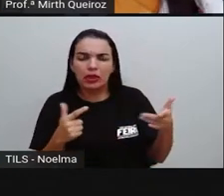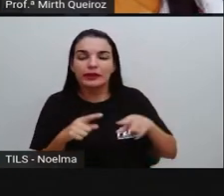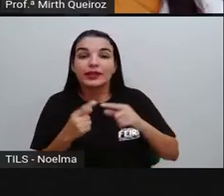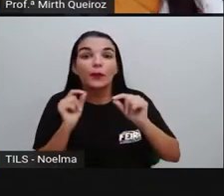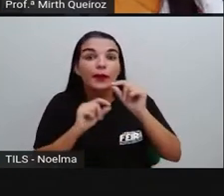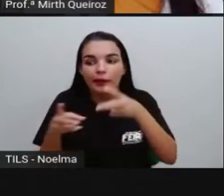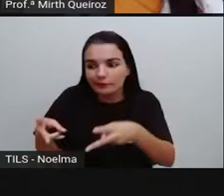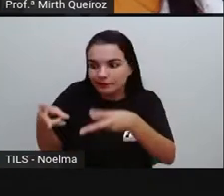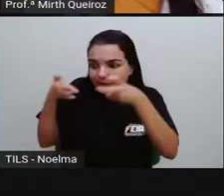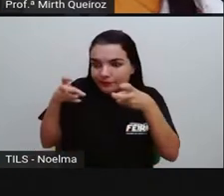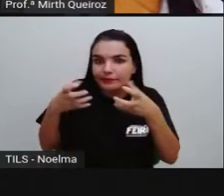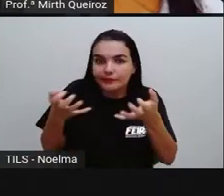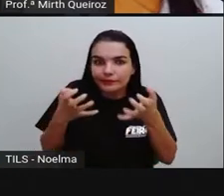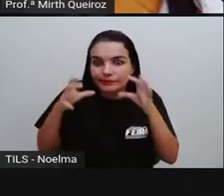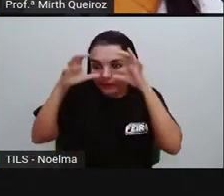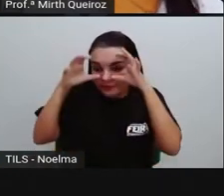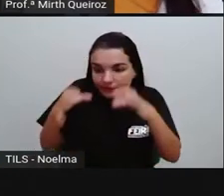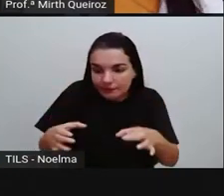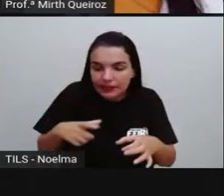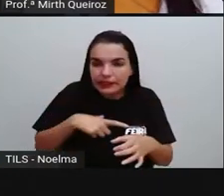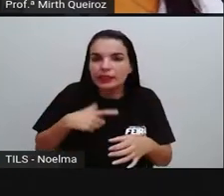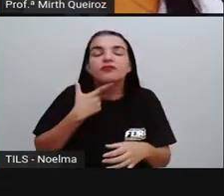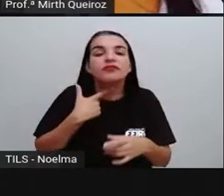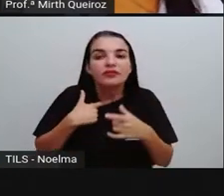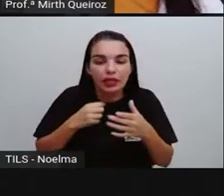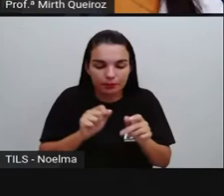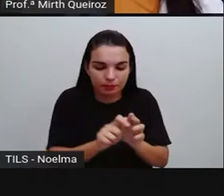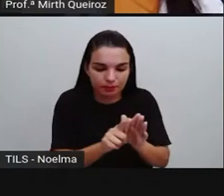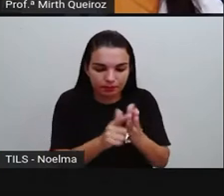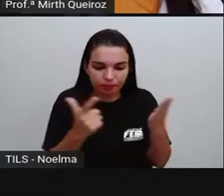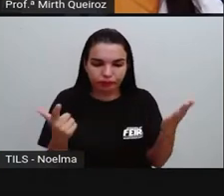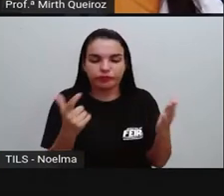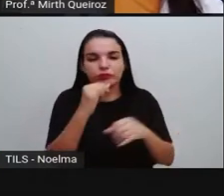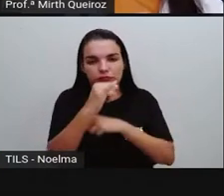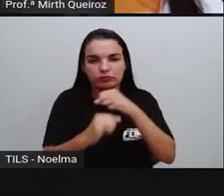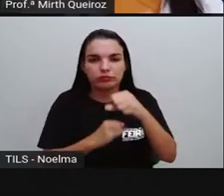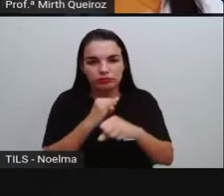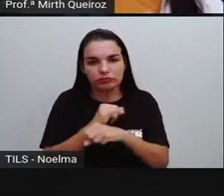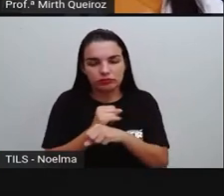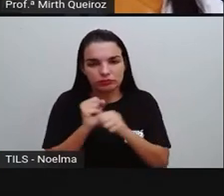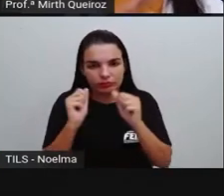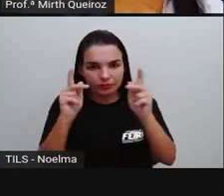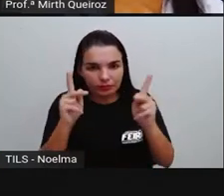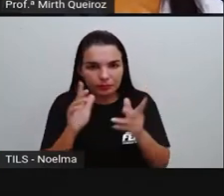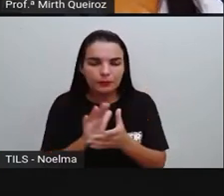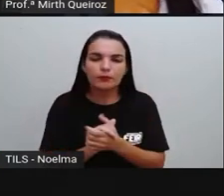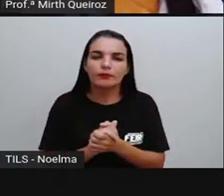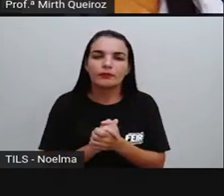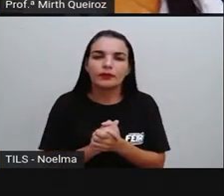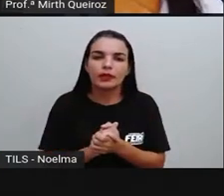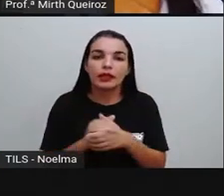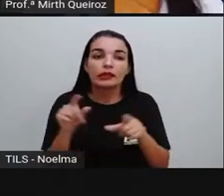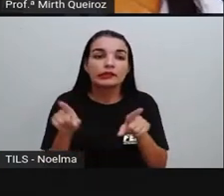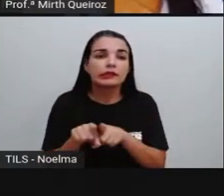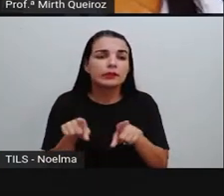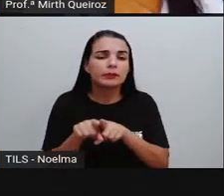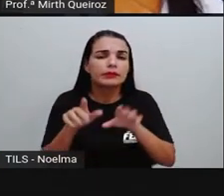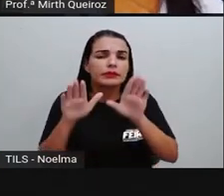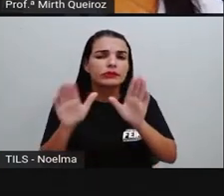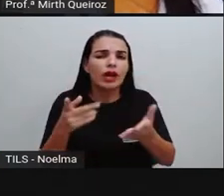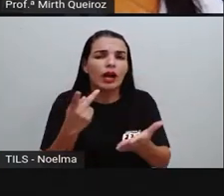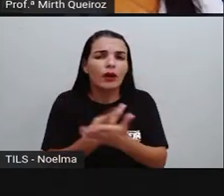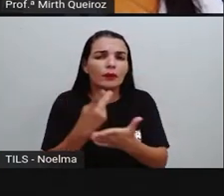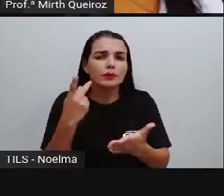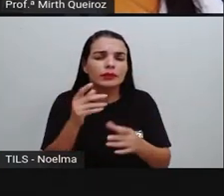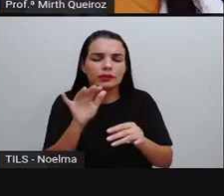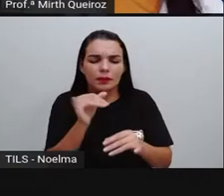do leitor, né? Para que ele possa acessar aquela página, né? Já ocorreu, por exemplo, de eu